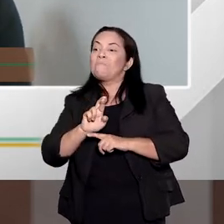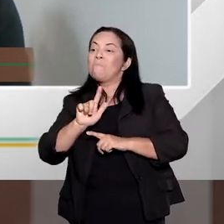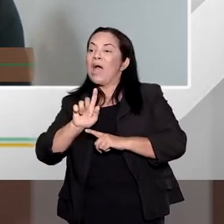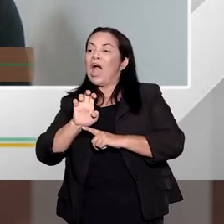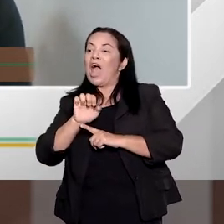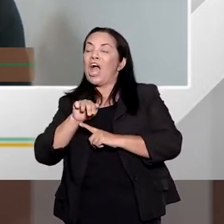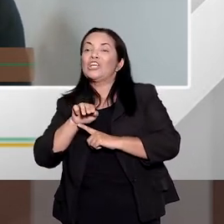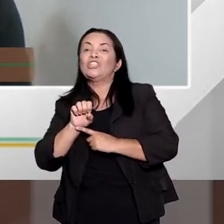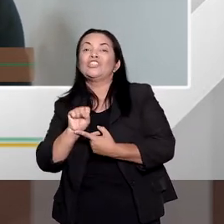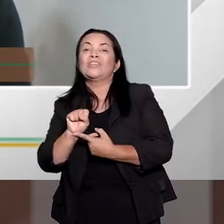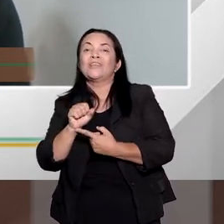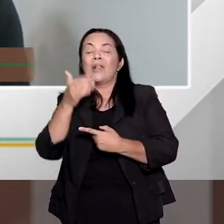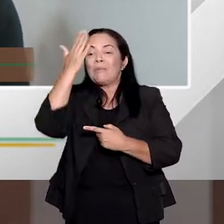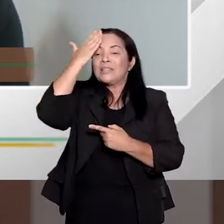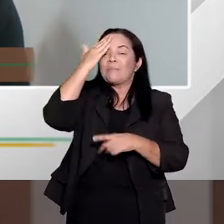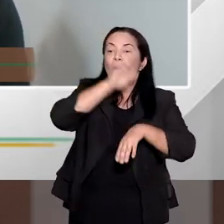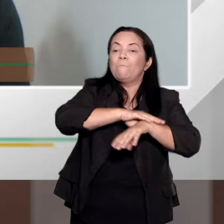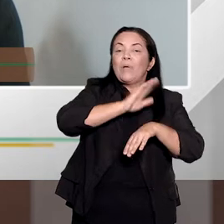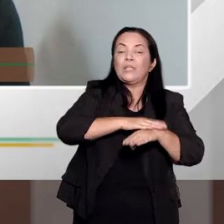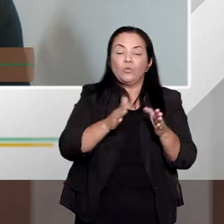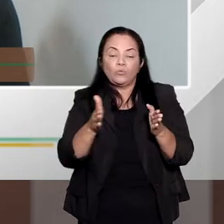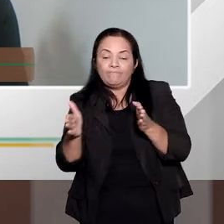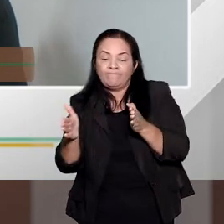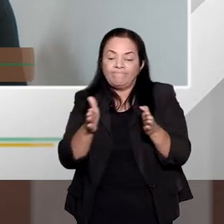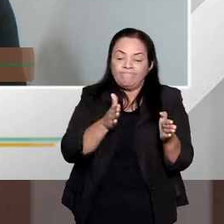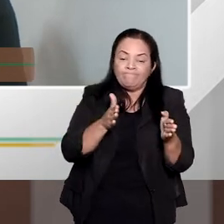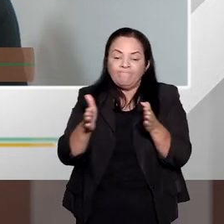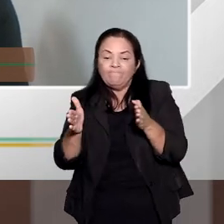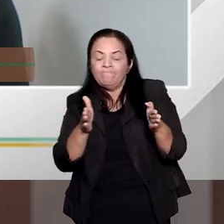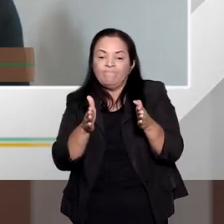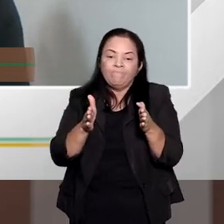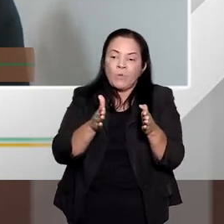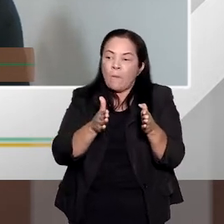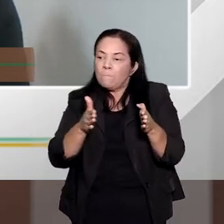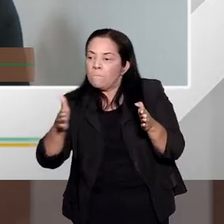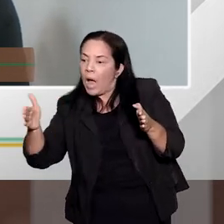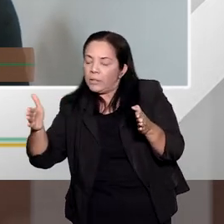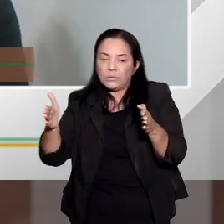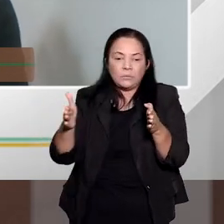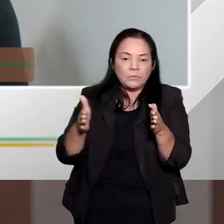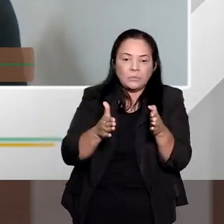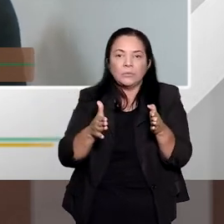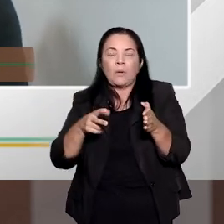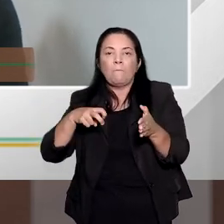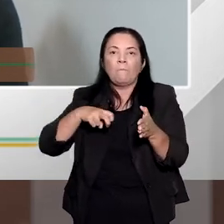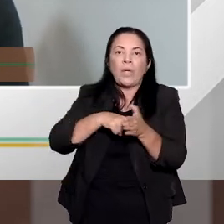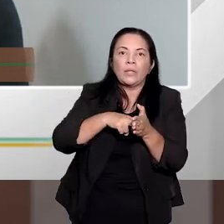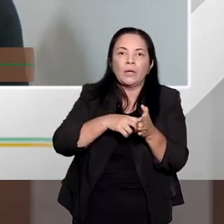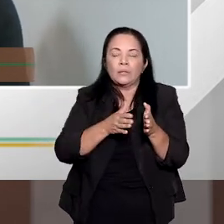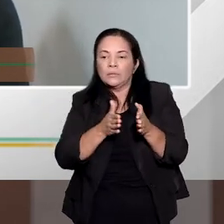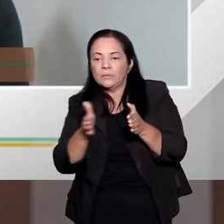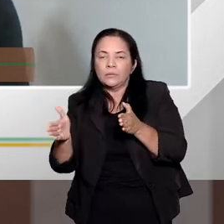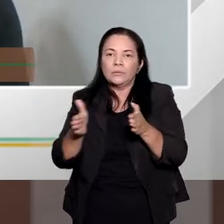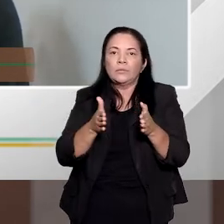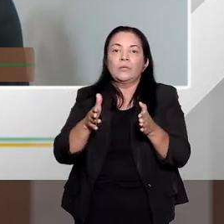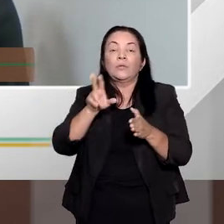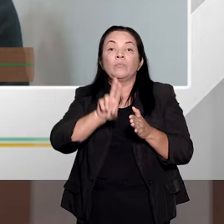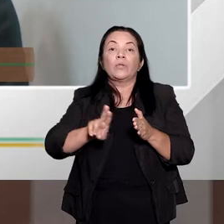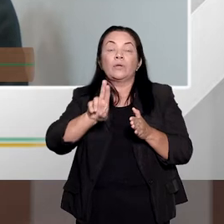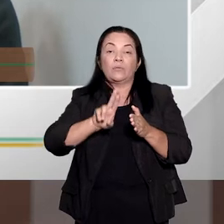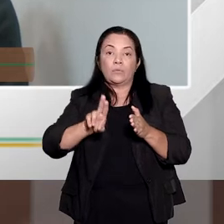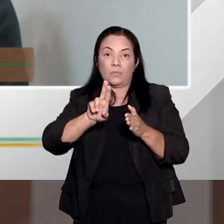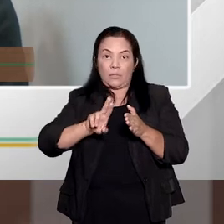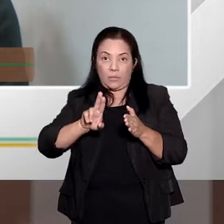limitar ali, se ater às margens, as penas mínimas e penas máximas, então, utilizando aí